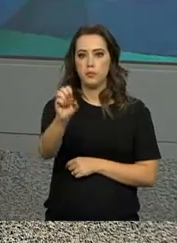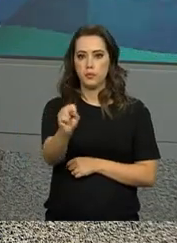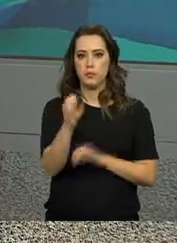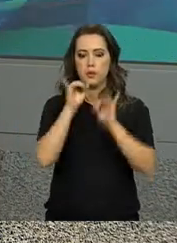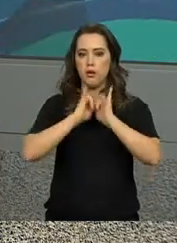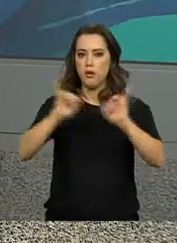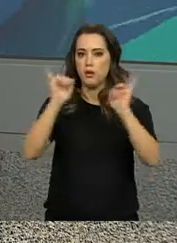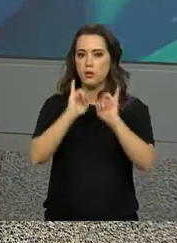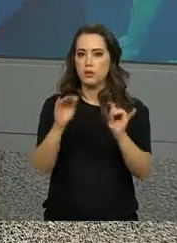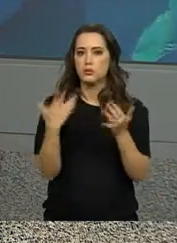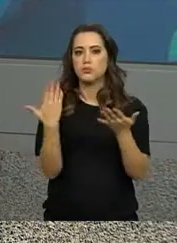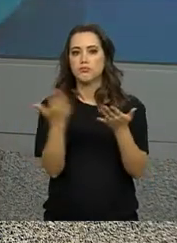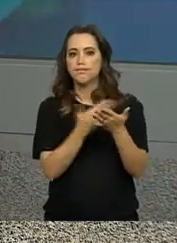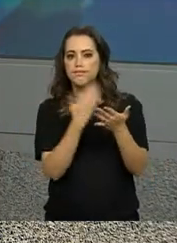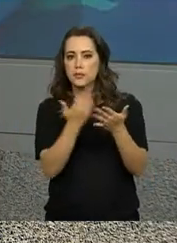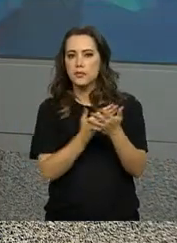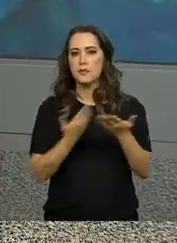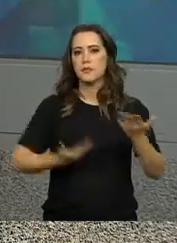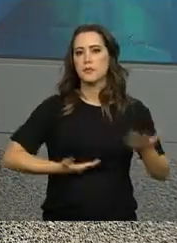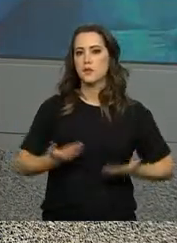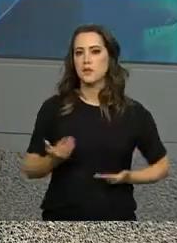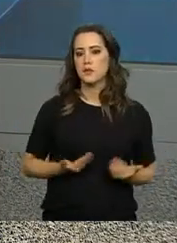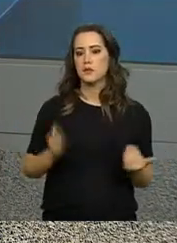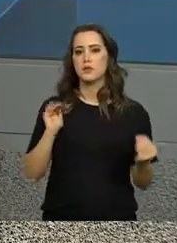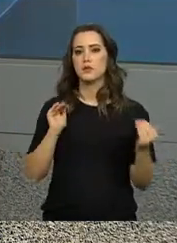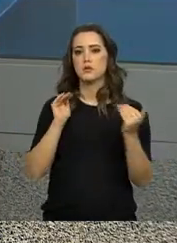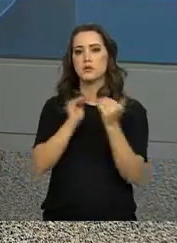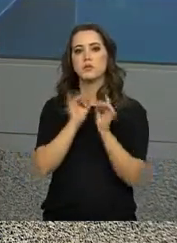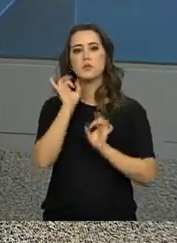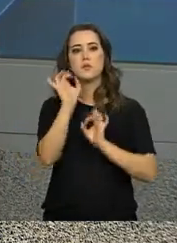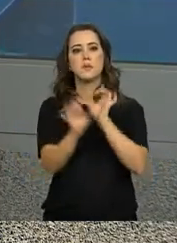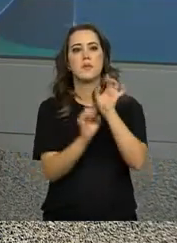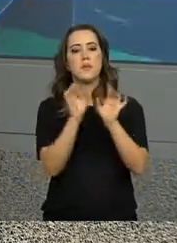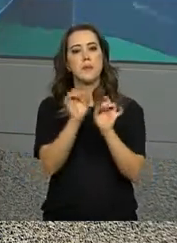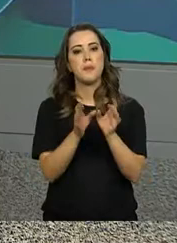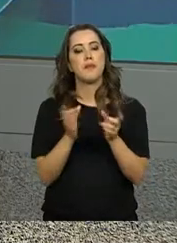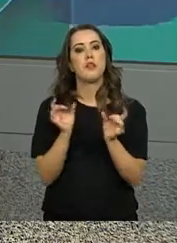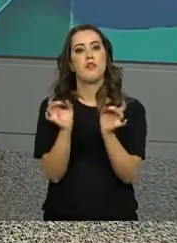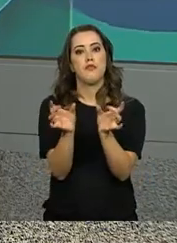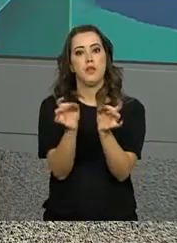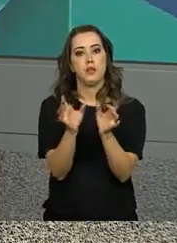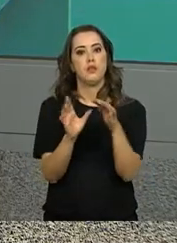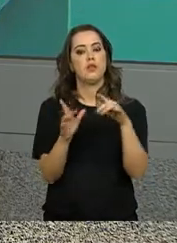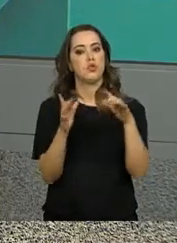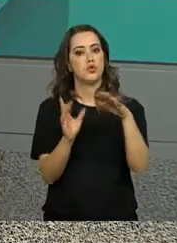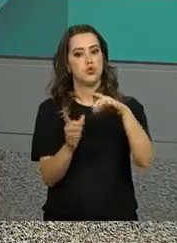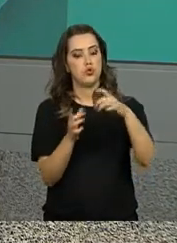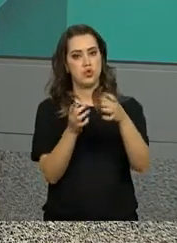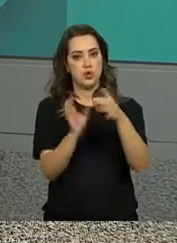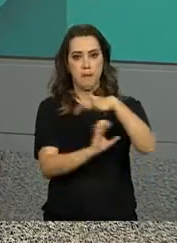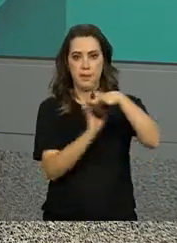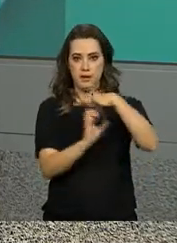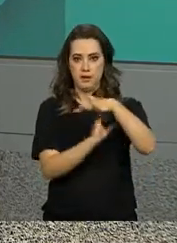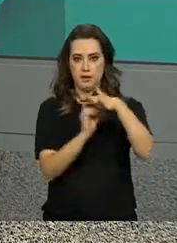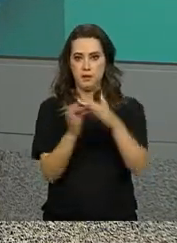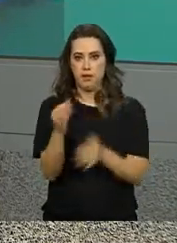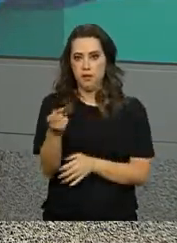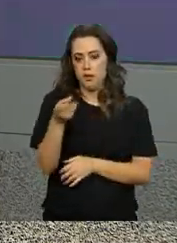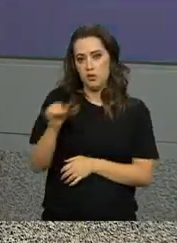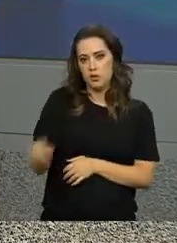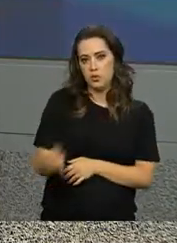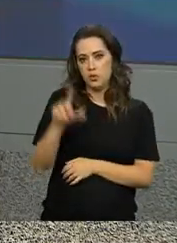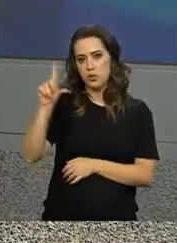BNDES, lançou uma categoria de serviços voltada especificamente para franquias, que permite taxas de juros